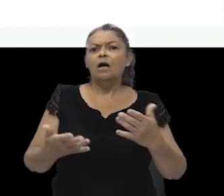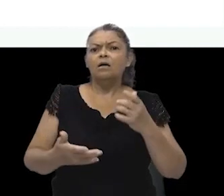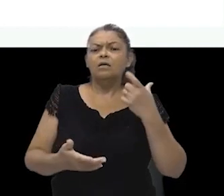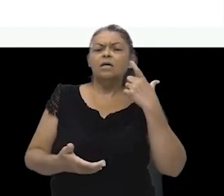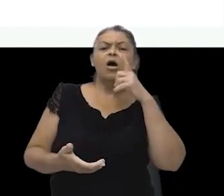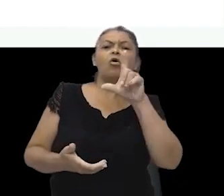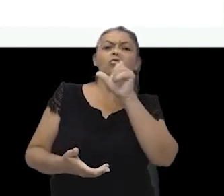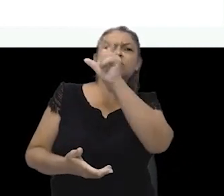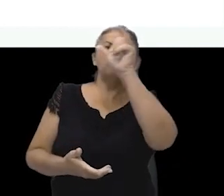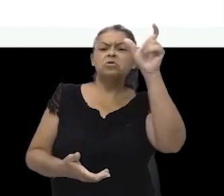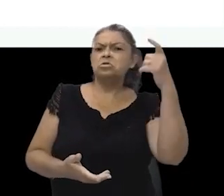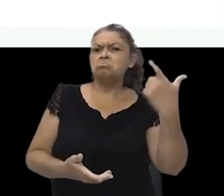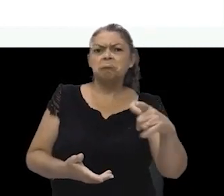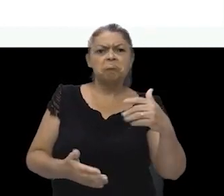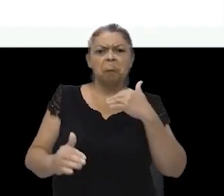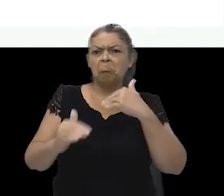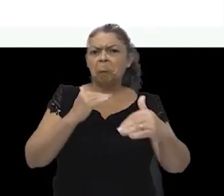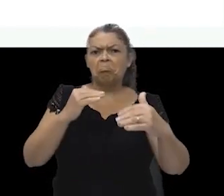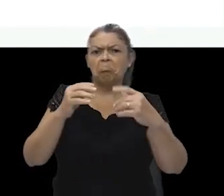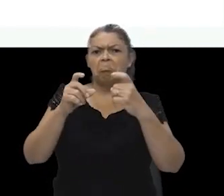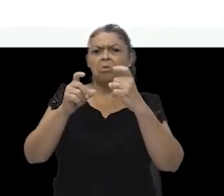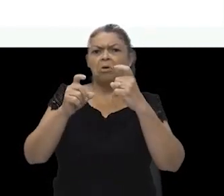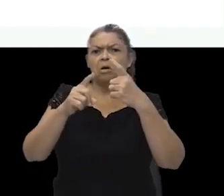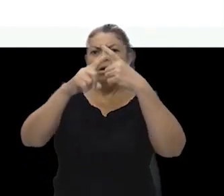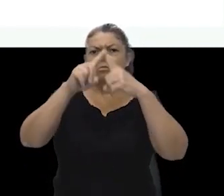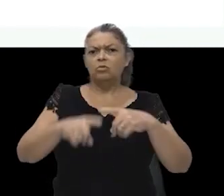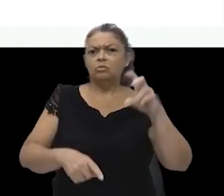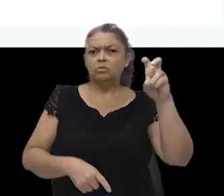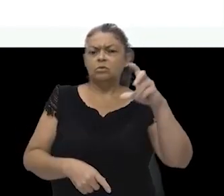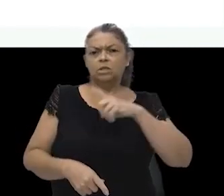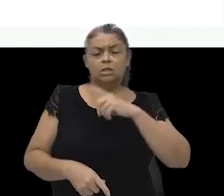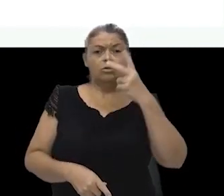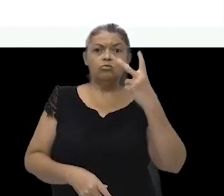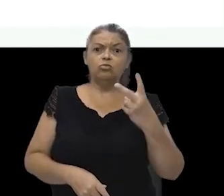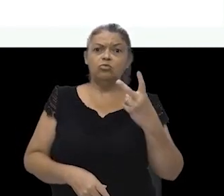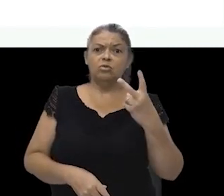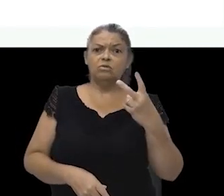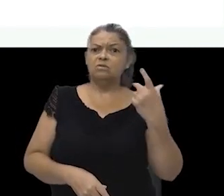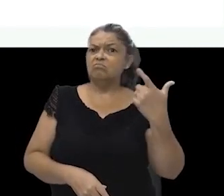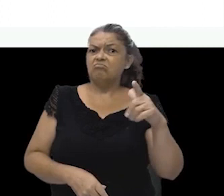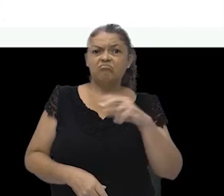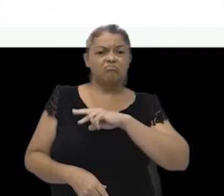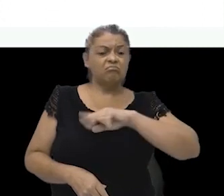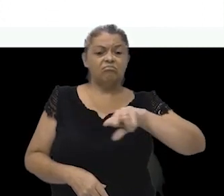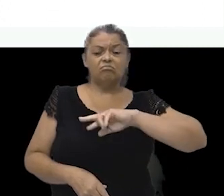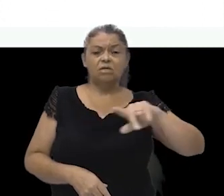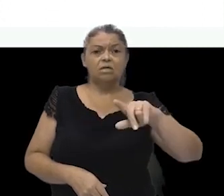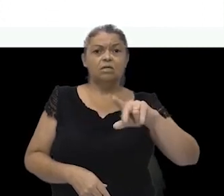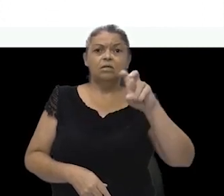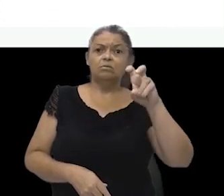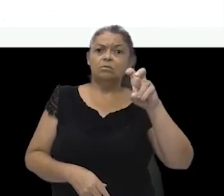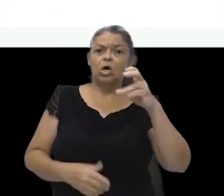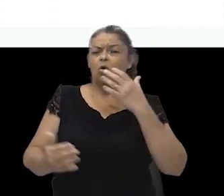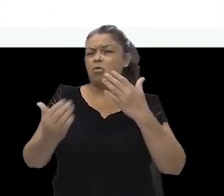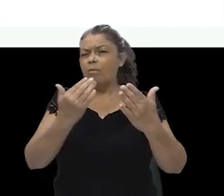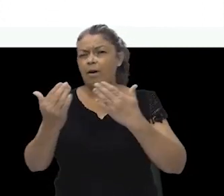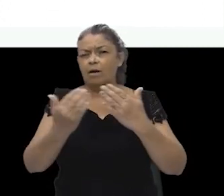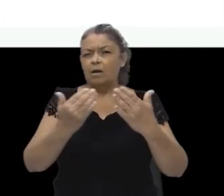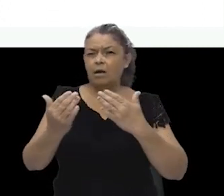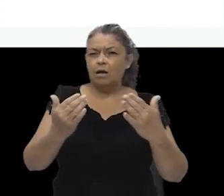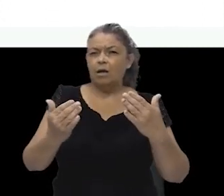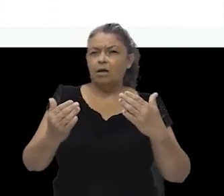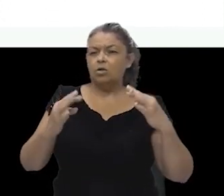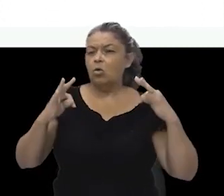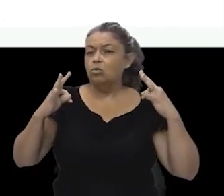múltiplos de 5? Eu tenho duas que não são múltiplos de 5, comparada com o total de